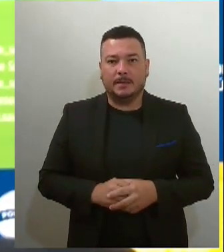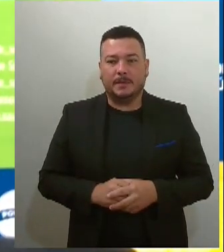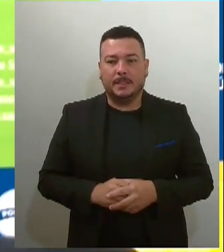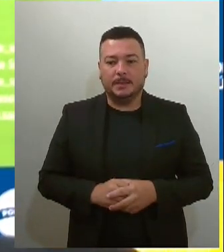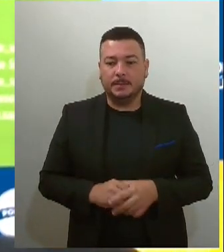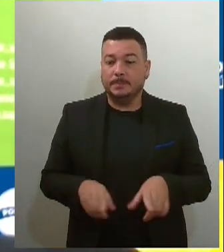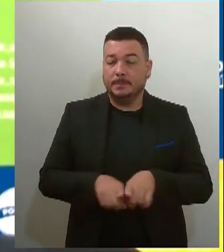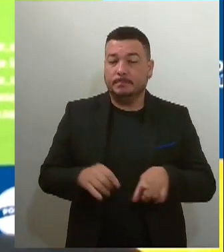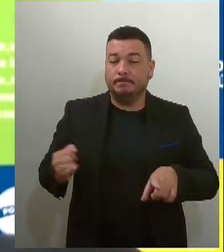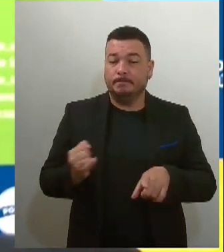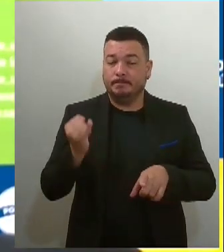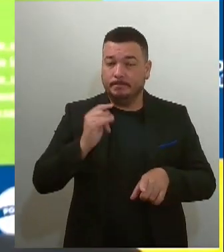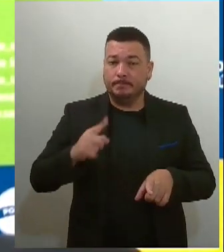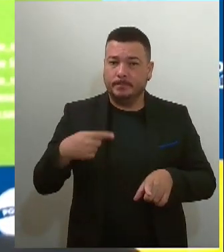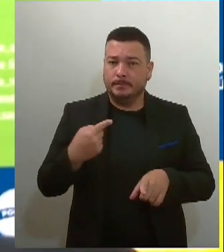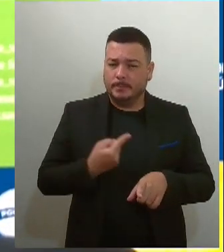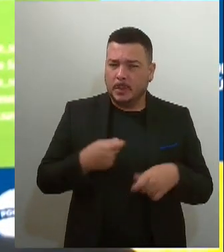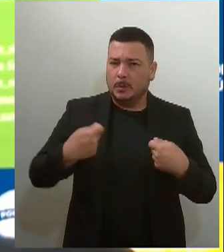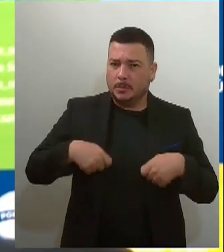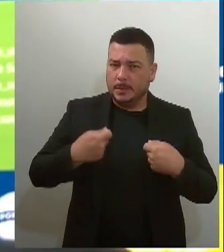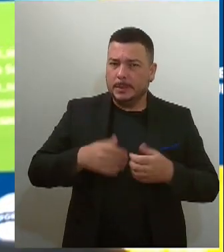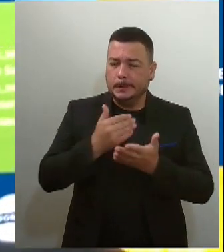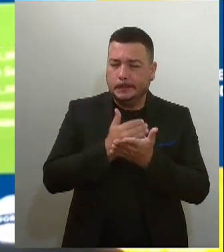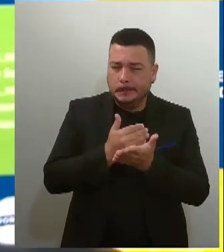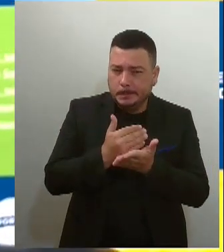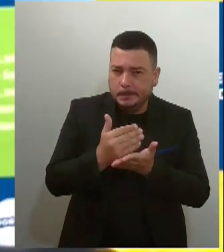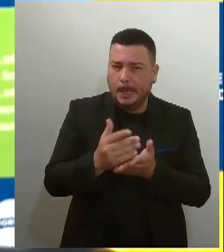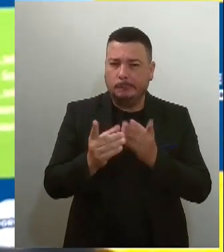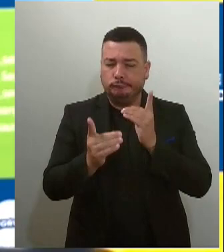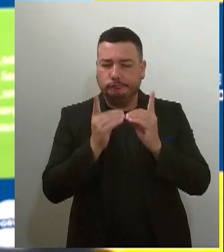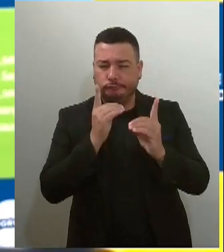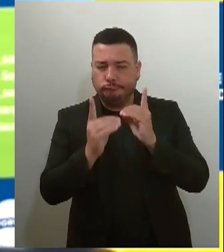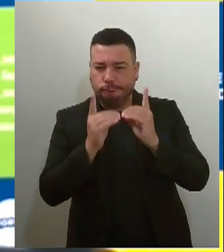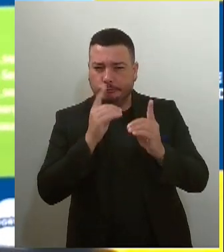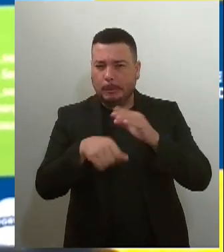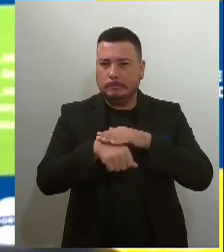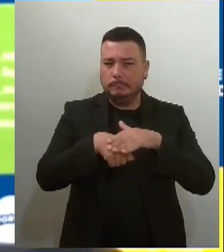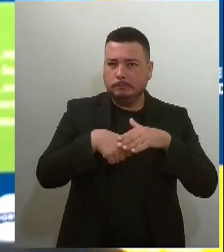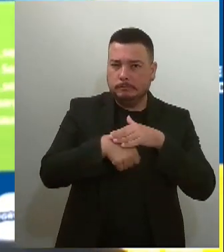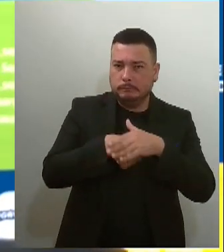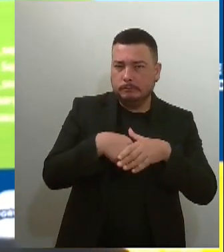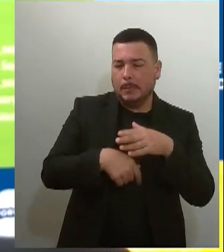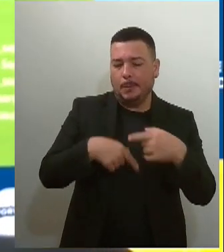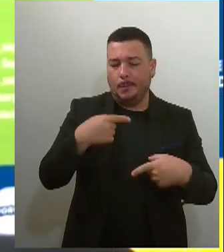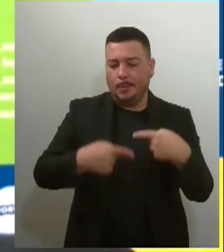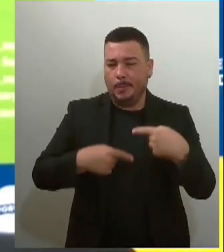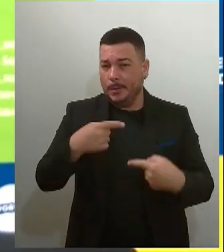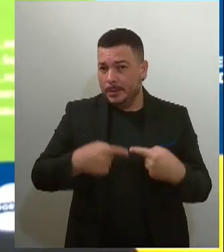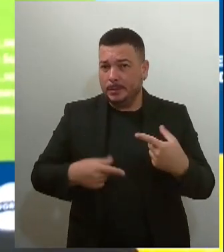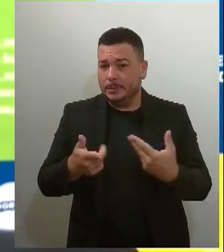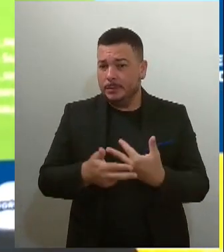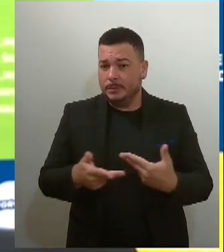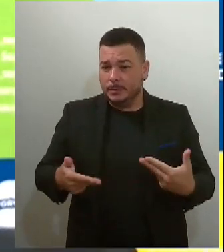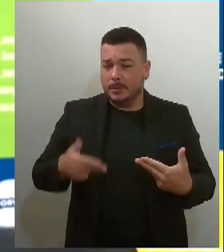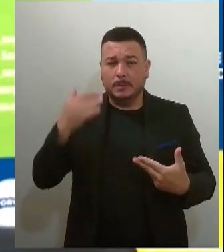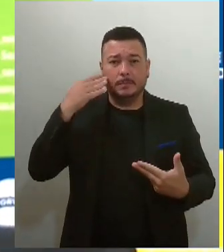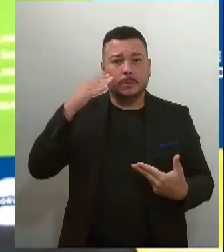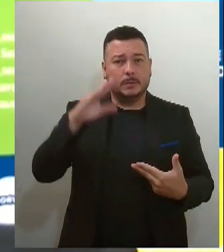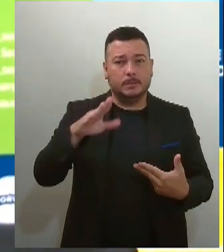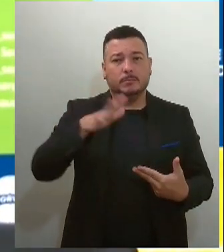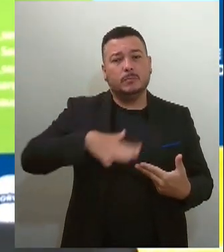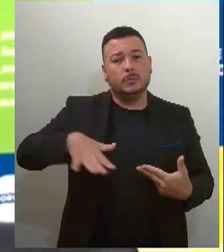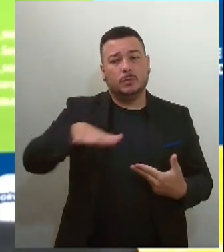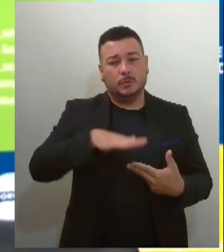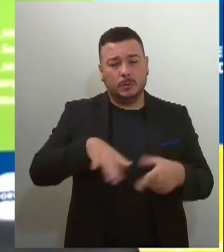gente esteja realmente conversando, dialogando, discutindo com esses técnicos, principalmente porque são eles que estão à